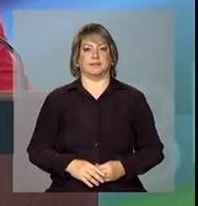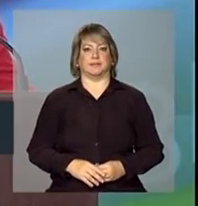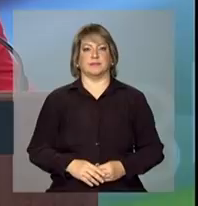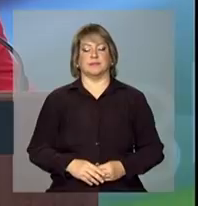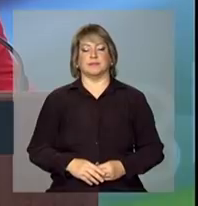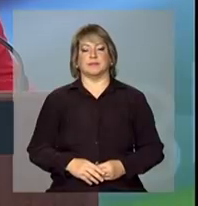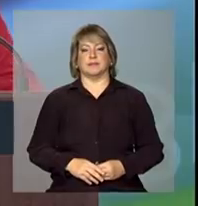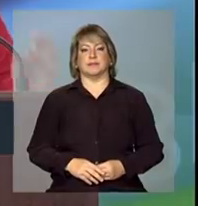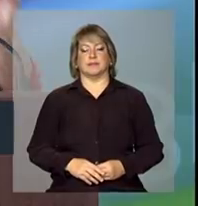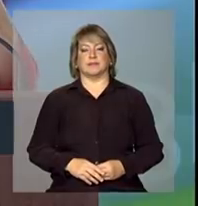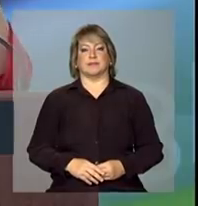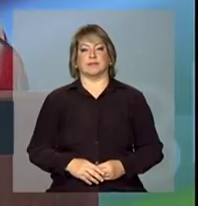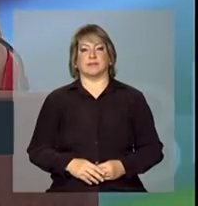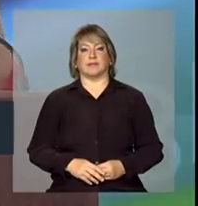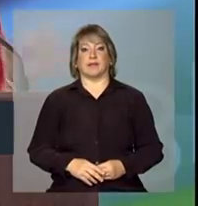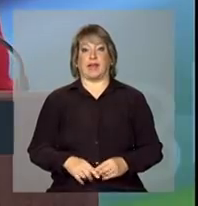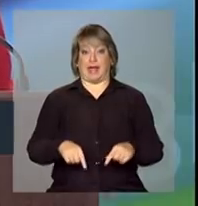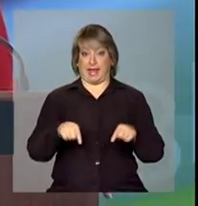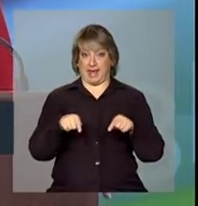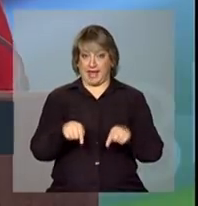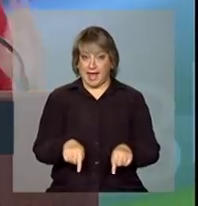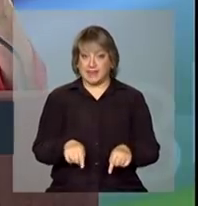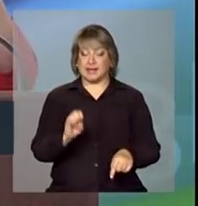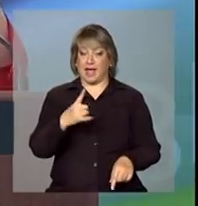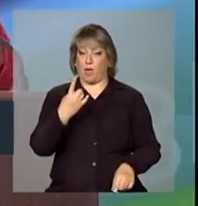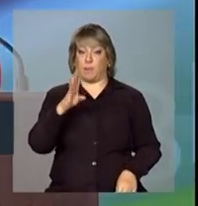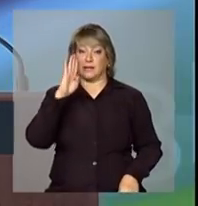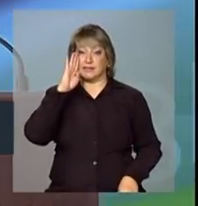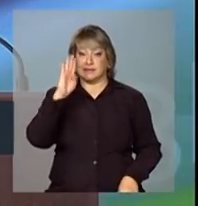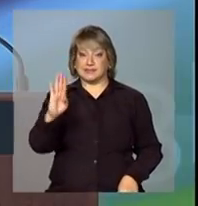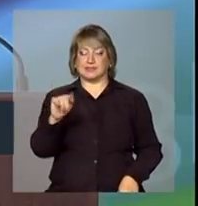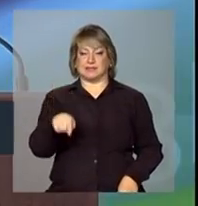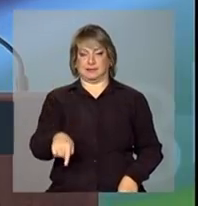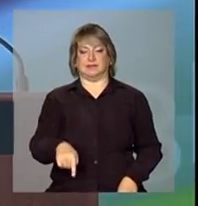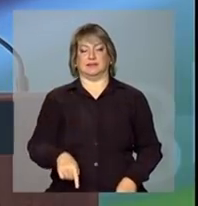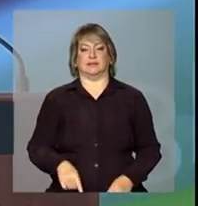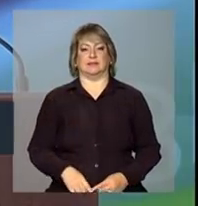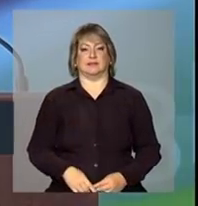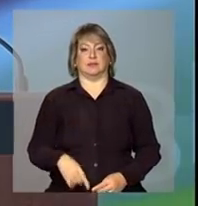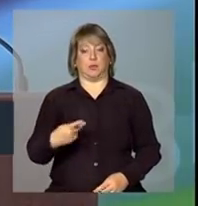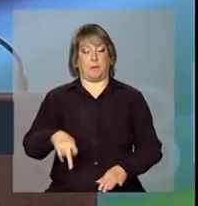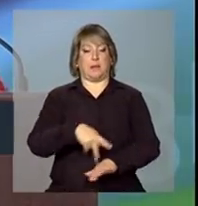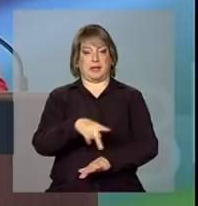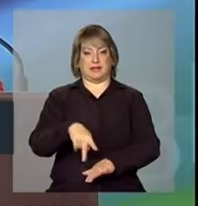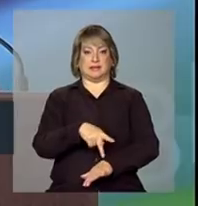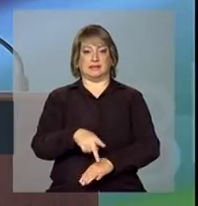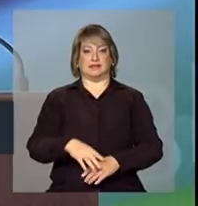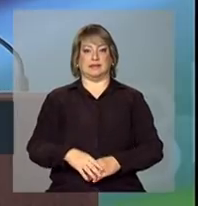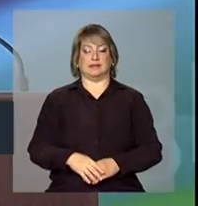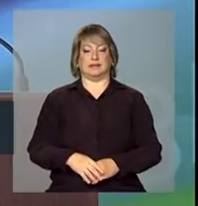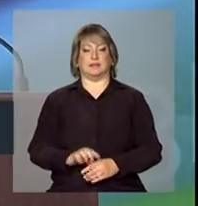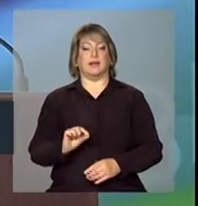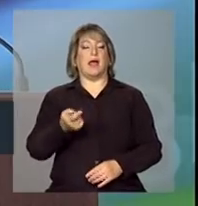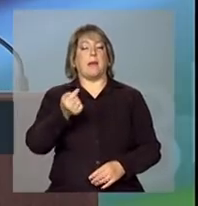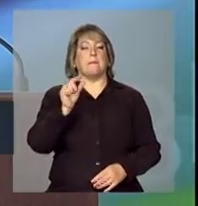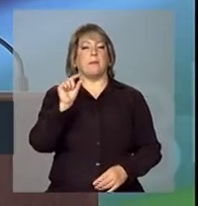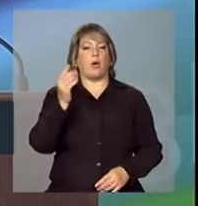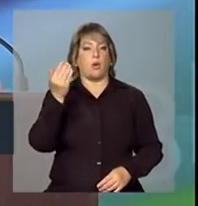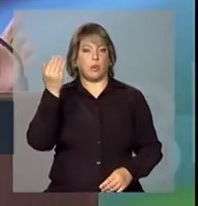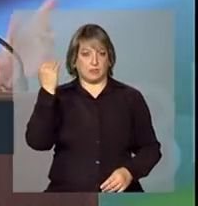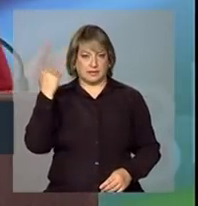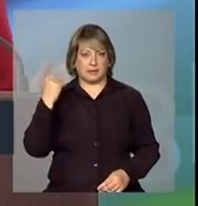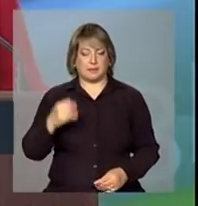Essa é uma das sínteses, esse é uma das sínteses do país. Recentemente,